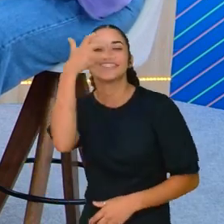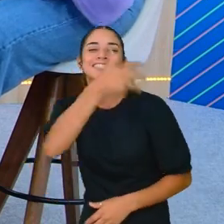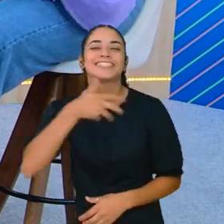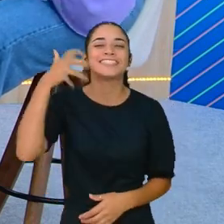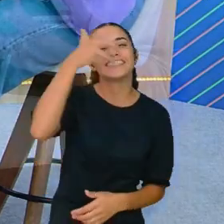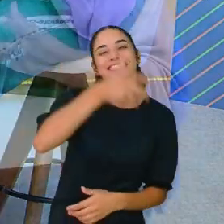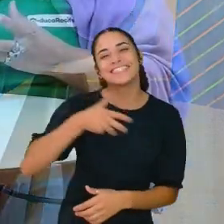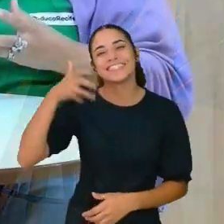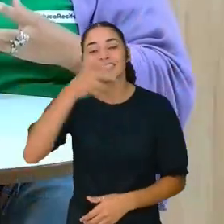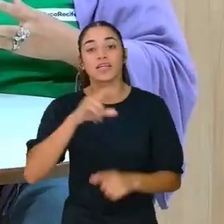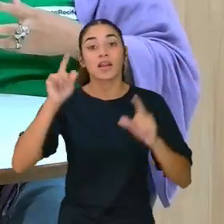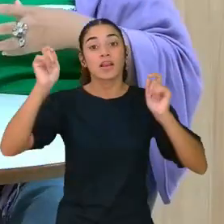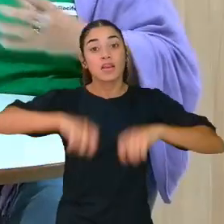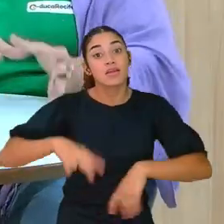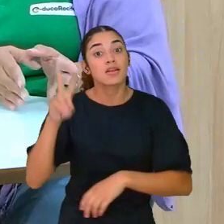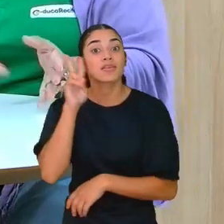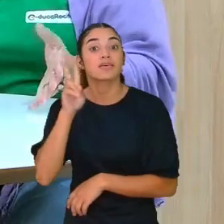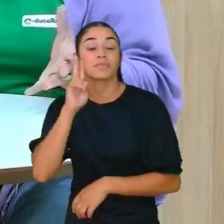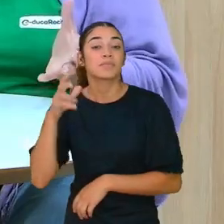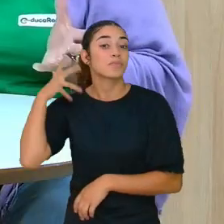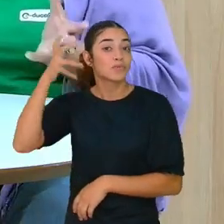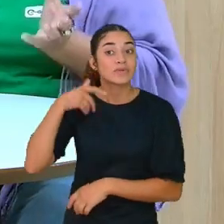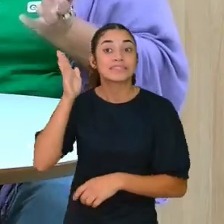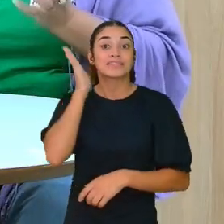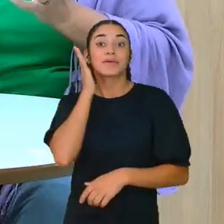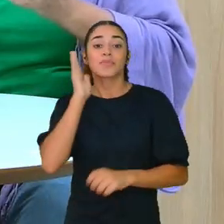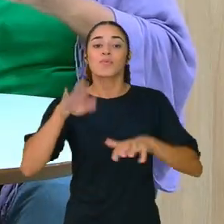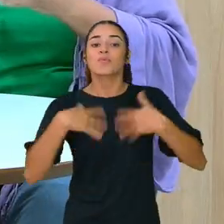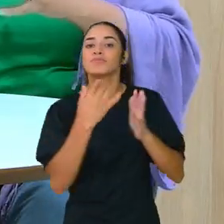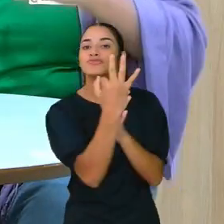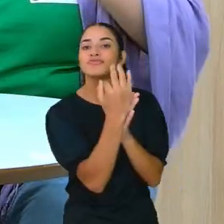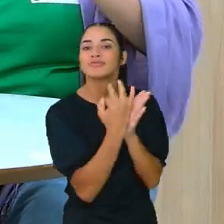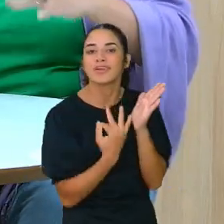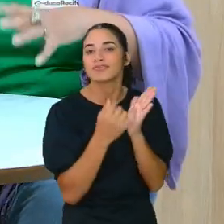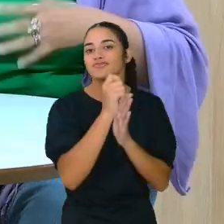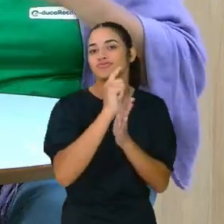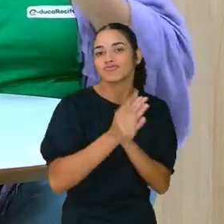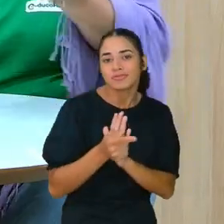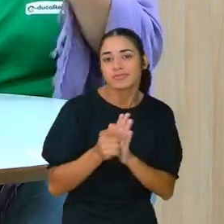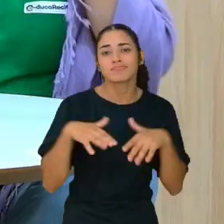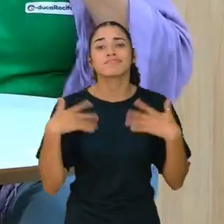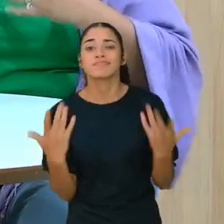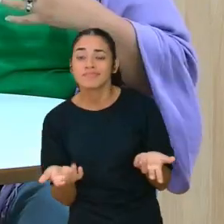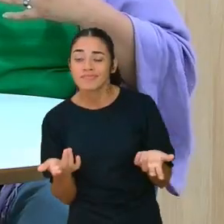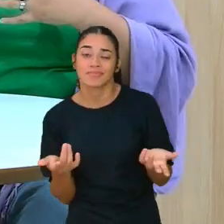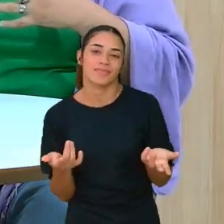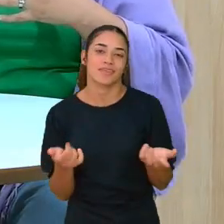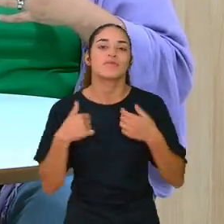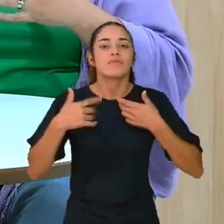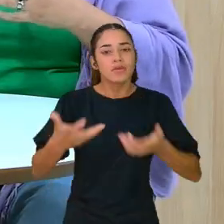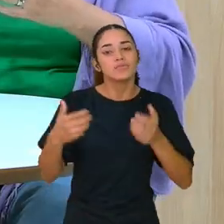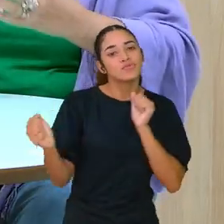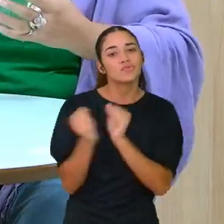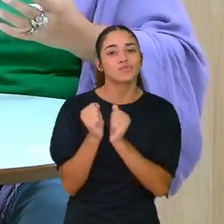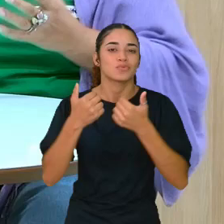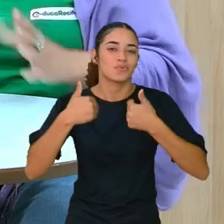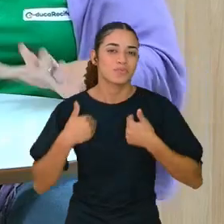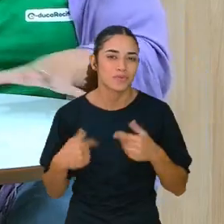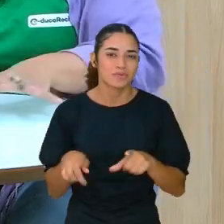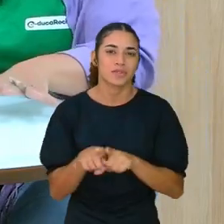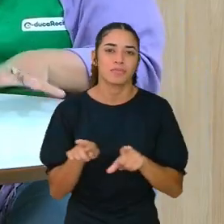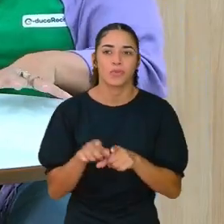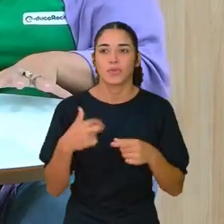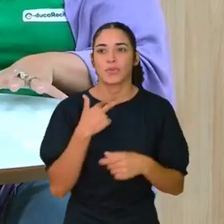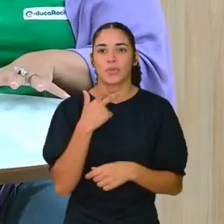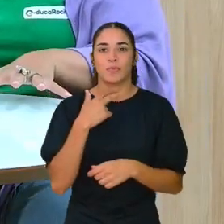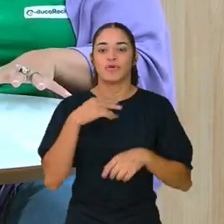ele se lembrar daquelas canções e saber que gênero é. Então, eu quero que ele faça comigo também. Já que eu não